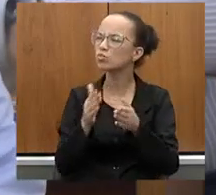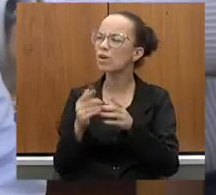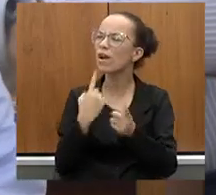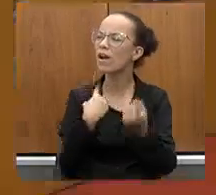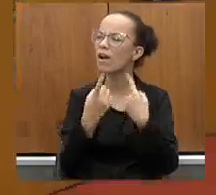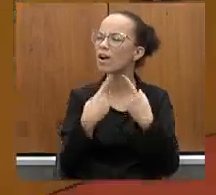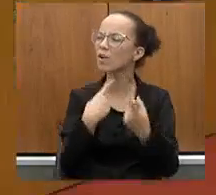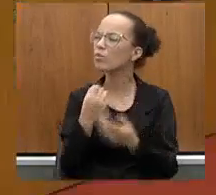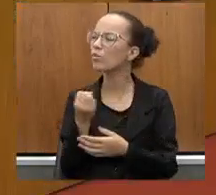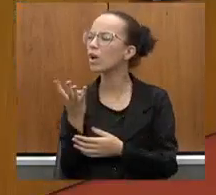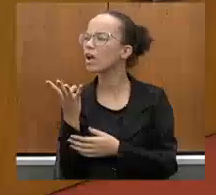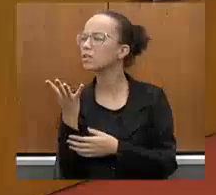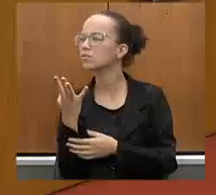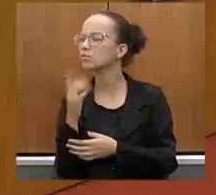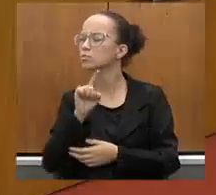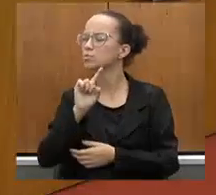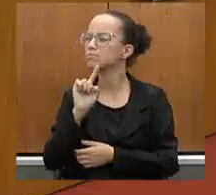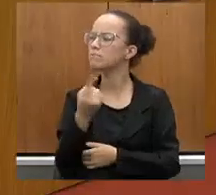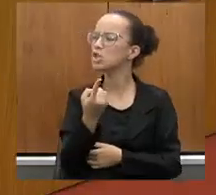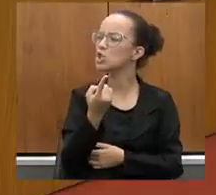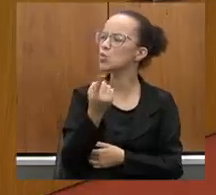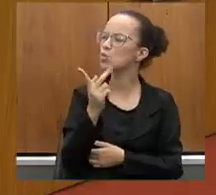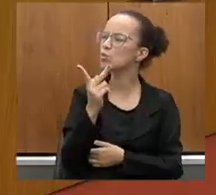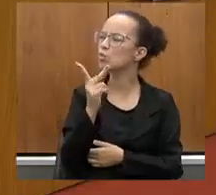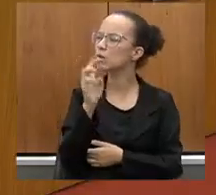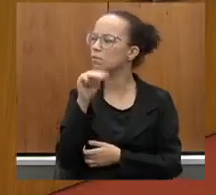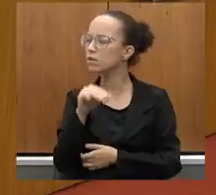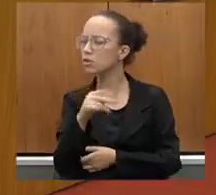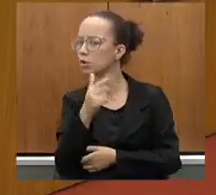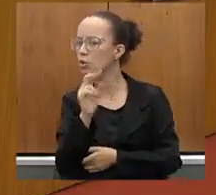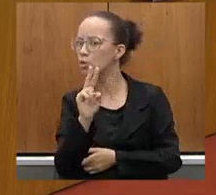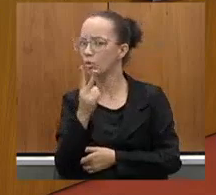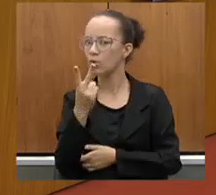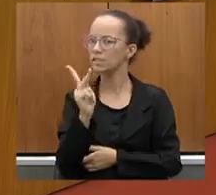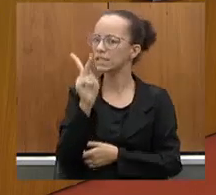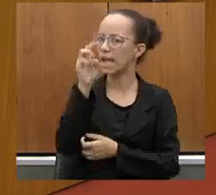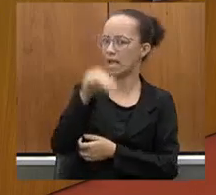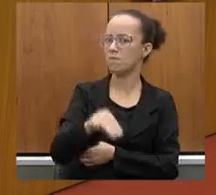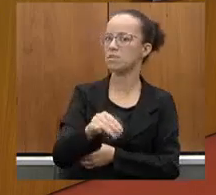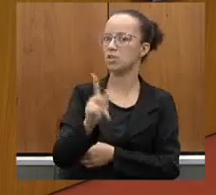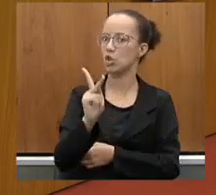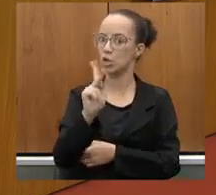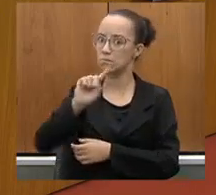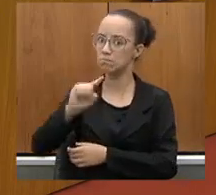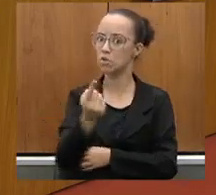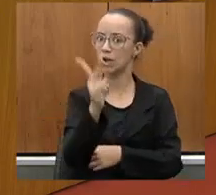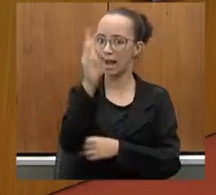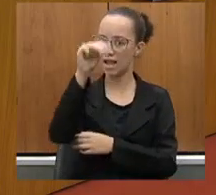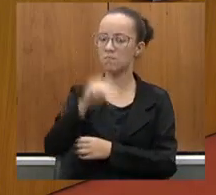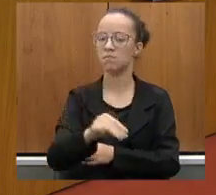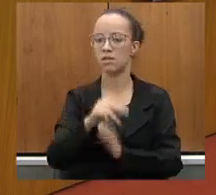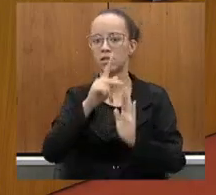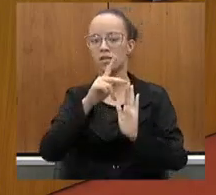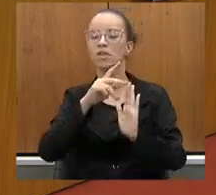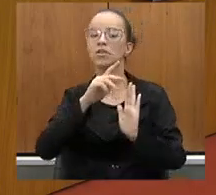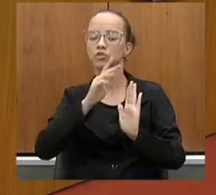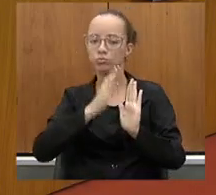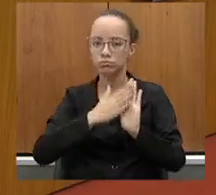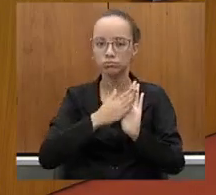que... Mil e poucos? Dois mil quilômetros. Dois mil quilômetros de projetos